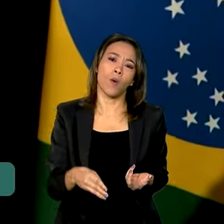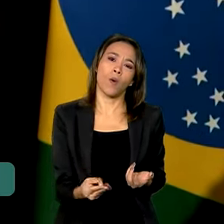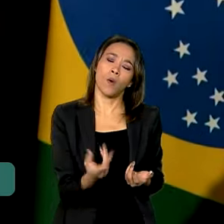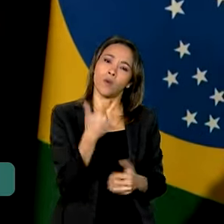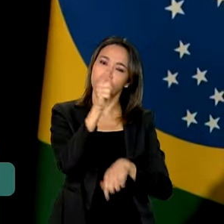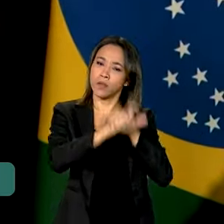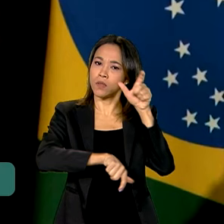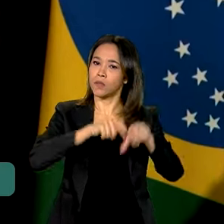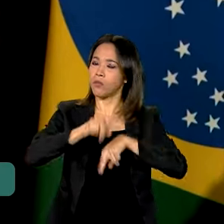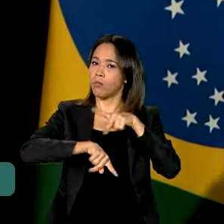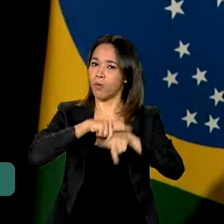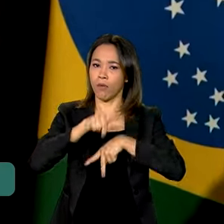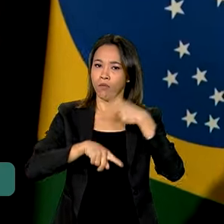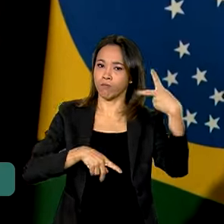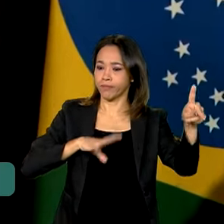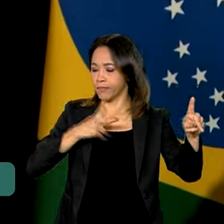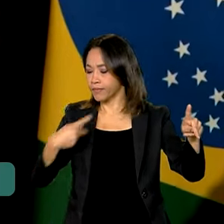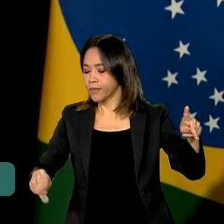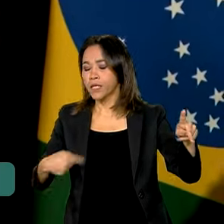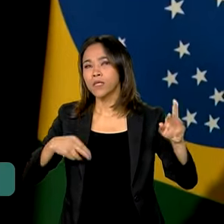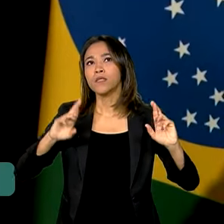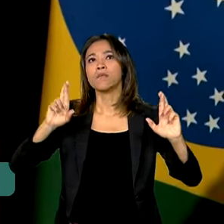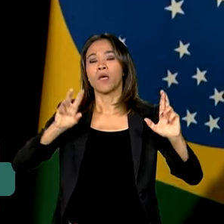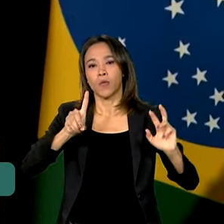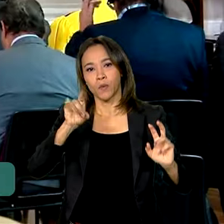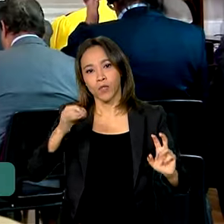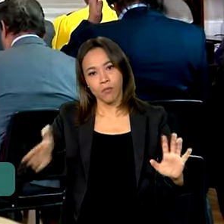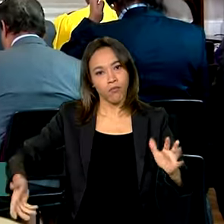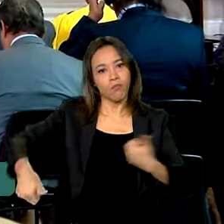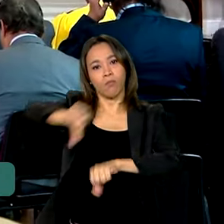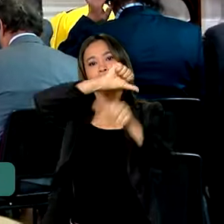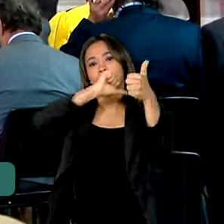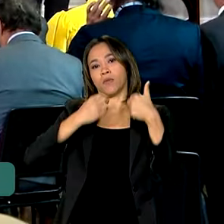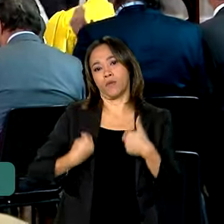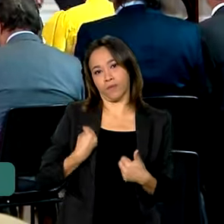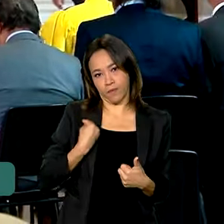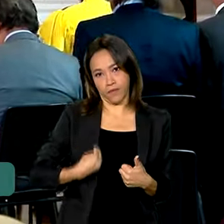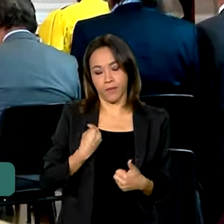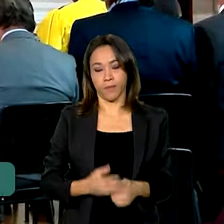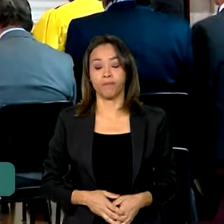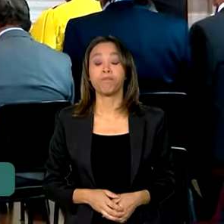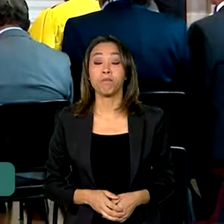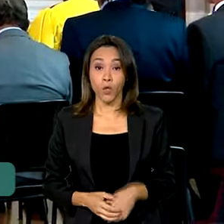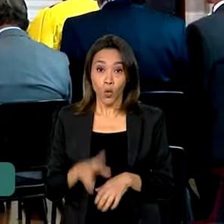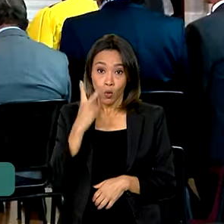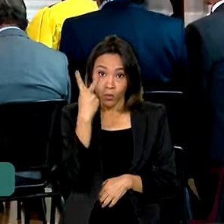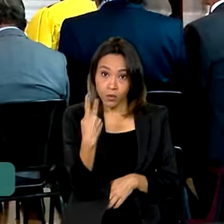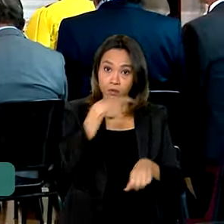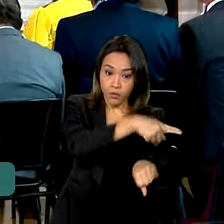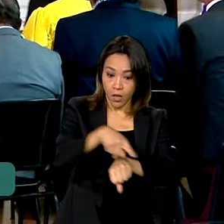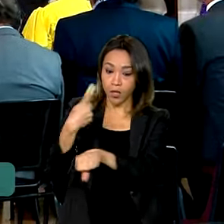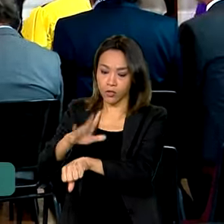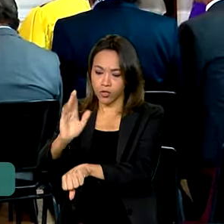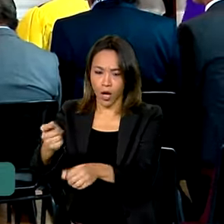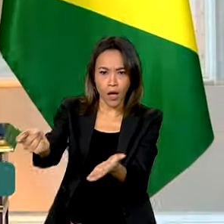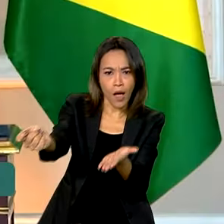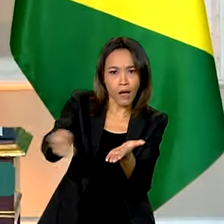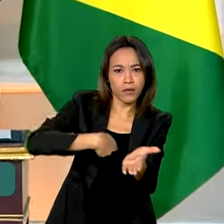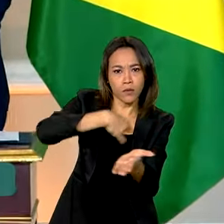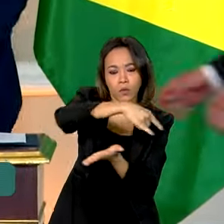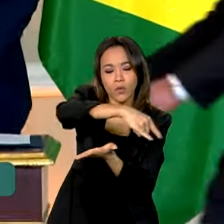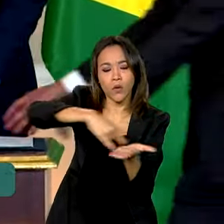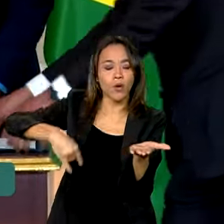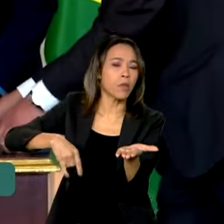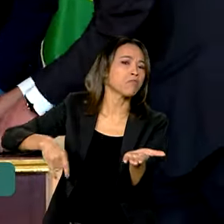que esperam um dia poder melhorar de vida. Brasil e Colômbia assinaram acordos e memorandos de entendimento